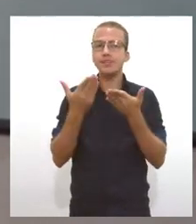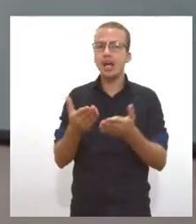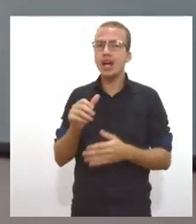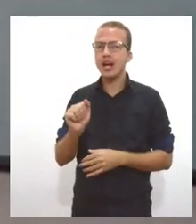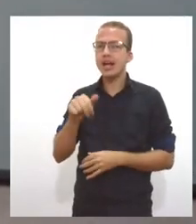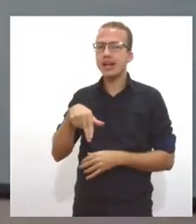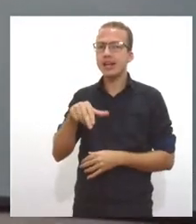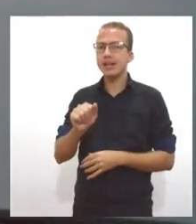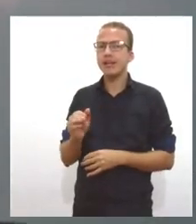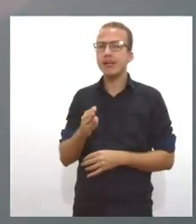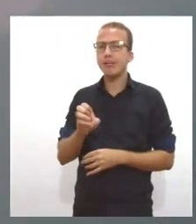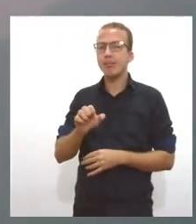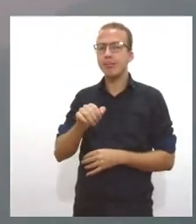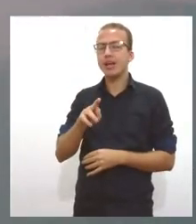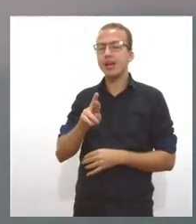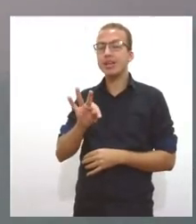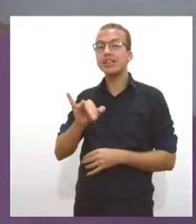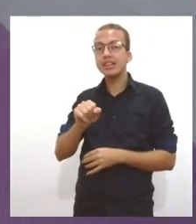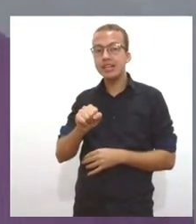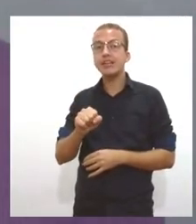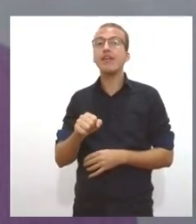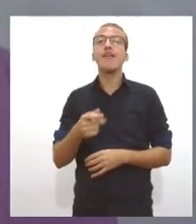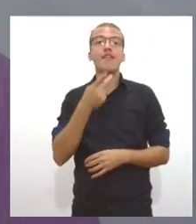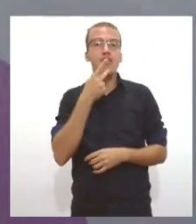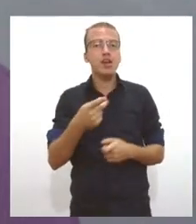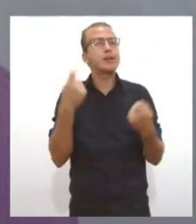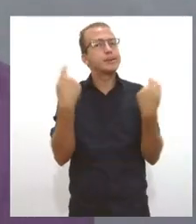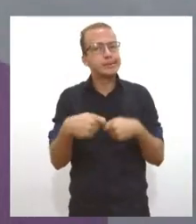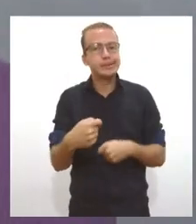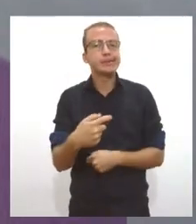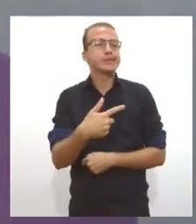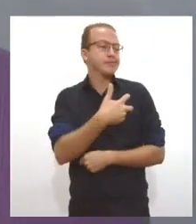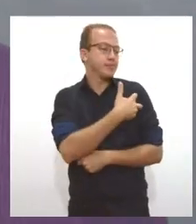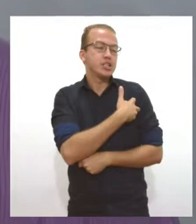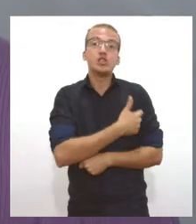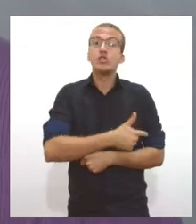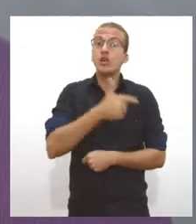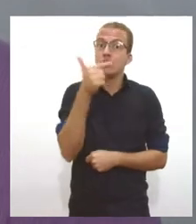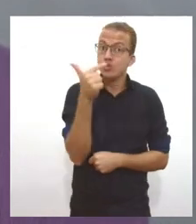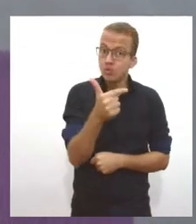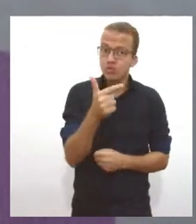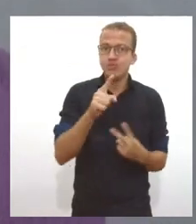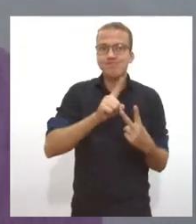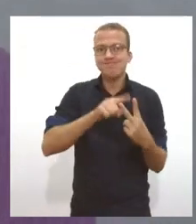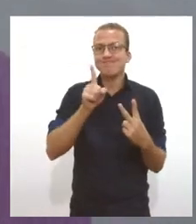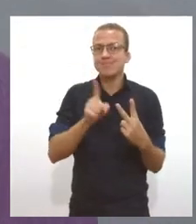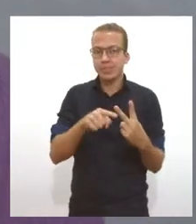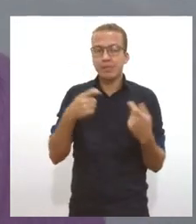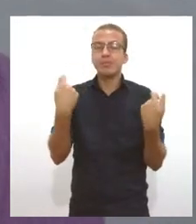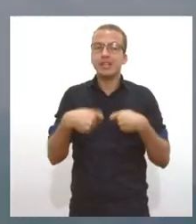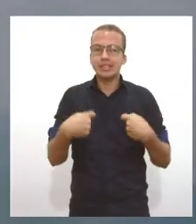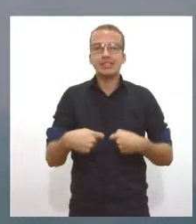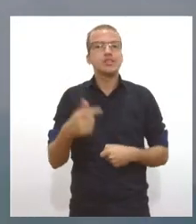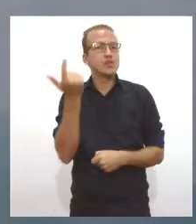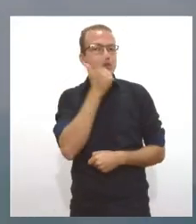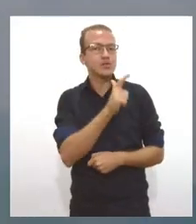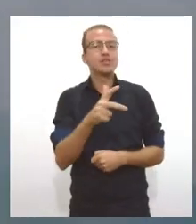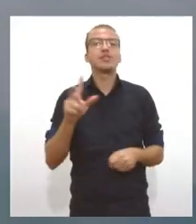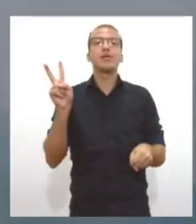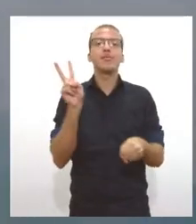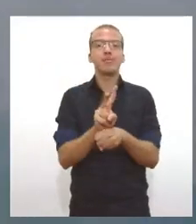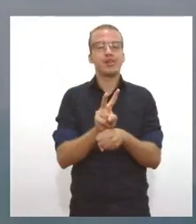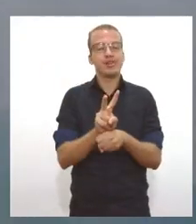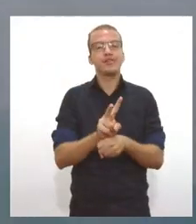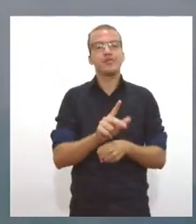todas as pessoas devem completar o ciclo vacinal em busca da imunização contra a doença. Cada vacina